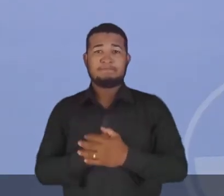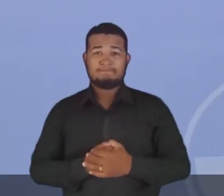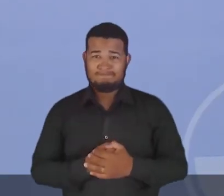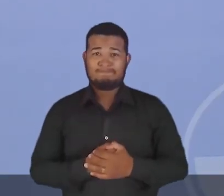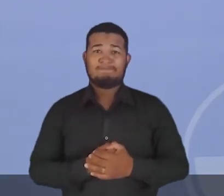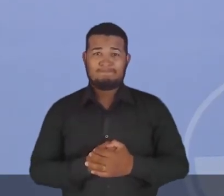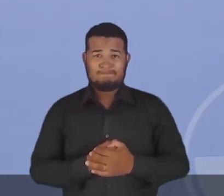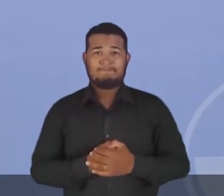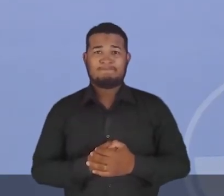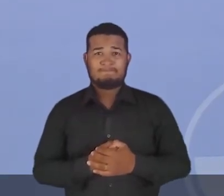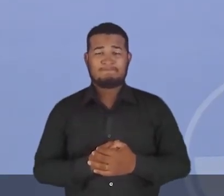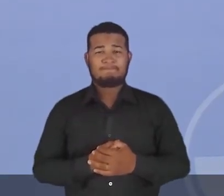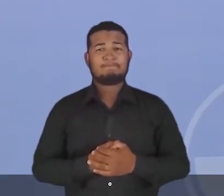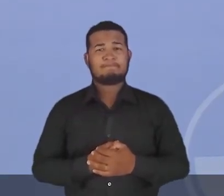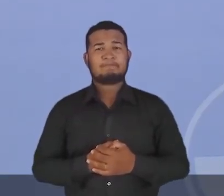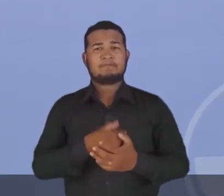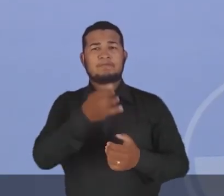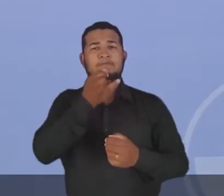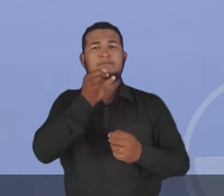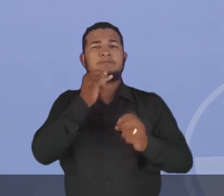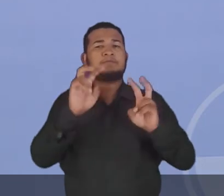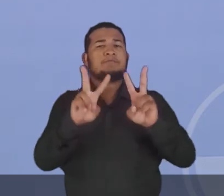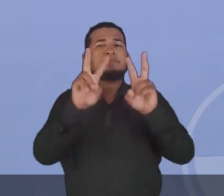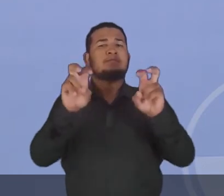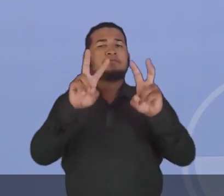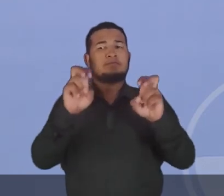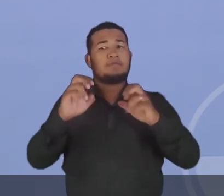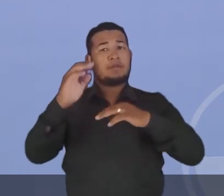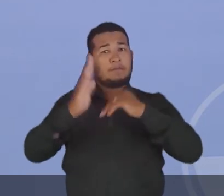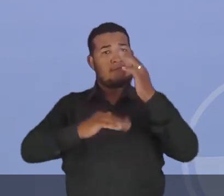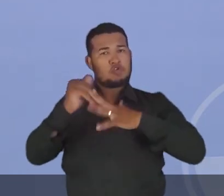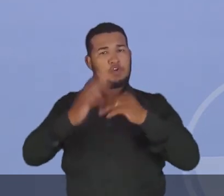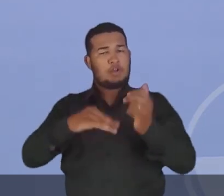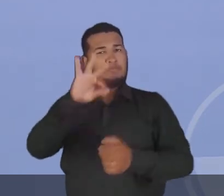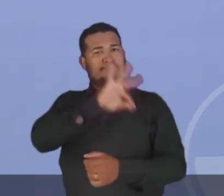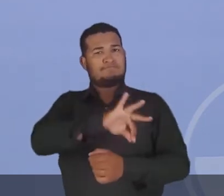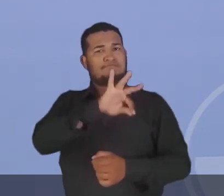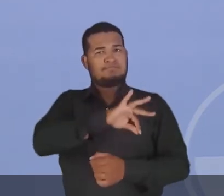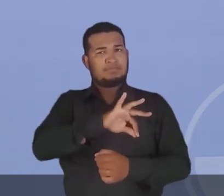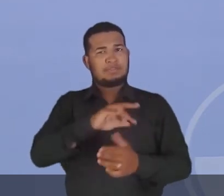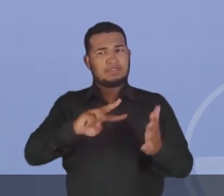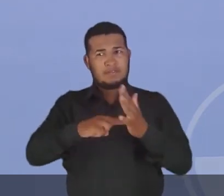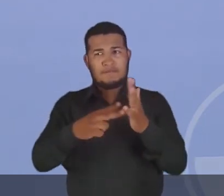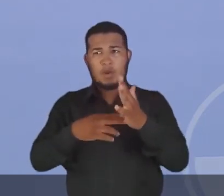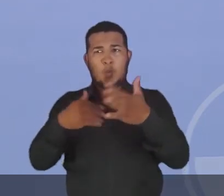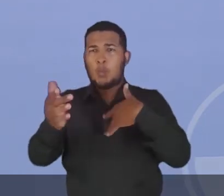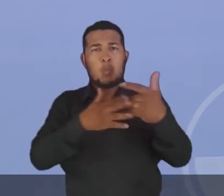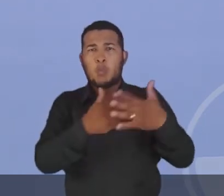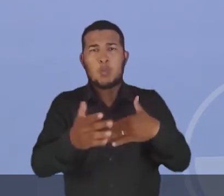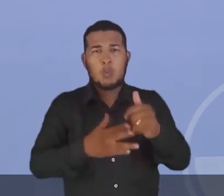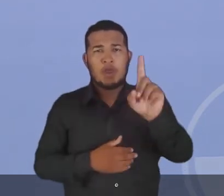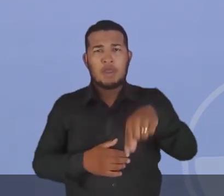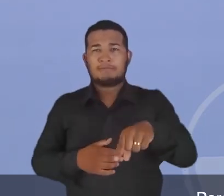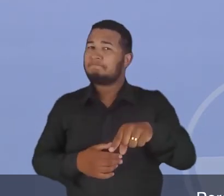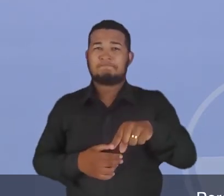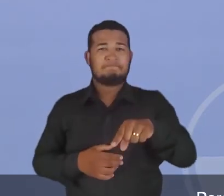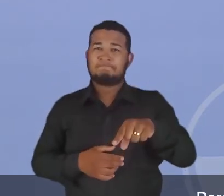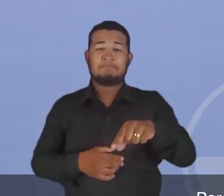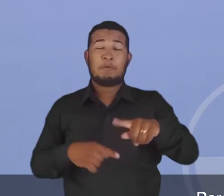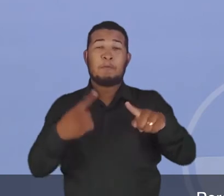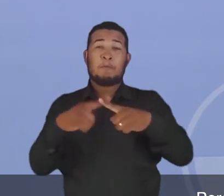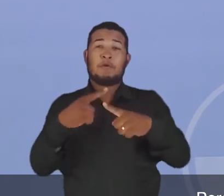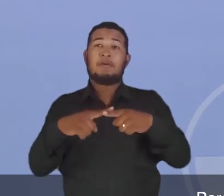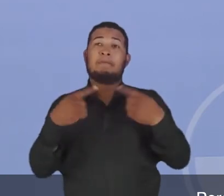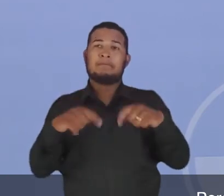venha comigo. Veja bem, quando nós falamos nesse trabalhador assalariado, nós estamos dizendo de qualquer trabalhador. Por quê? Porque ele